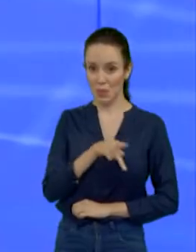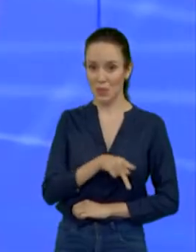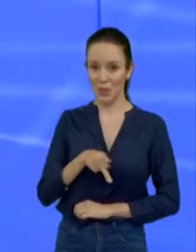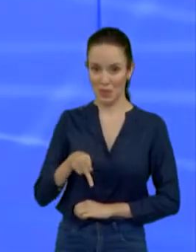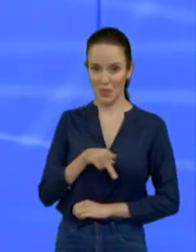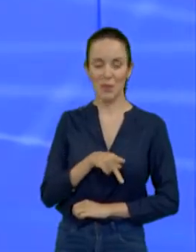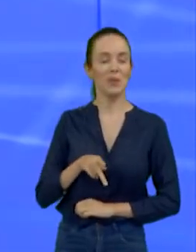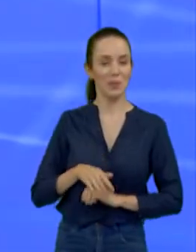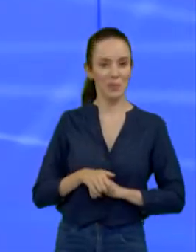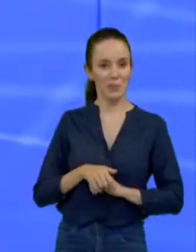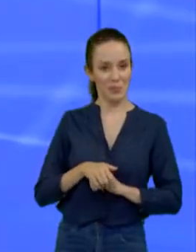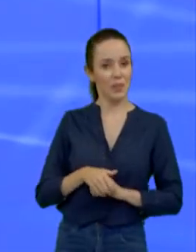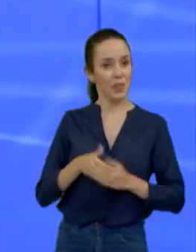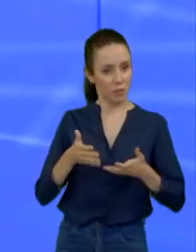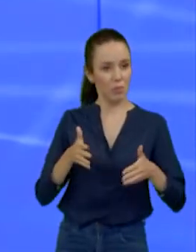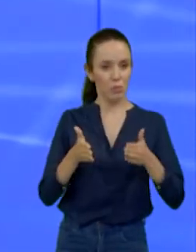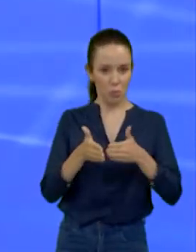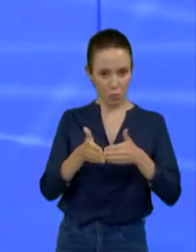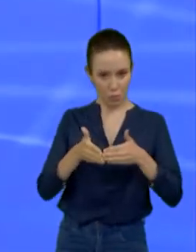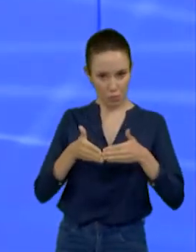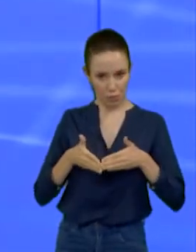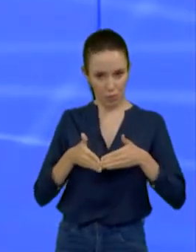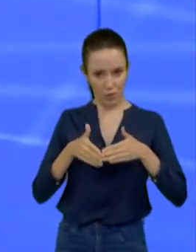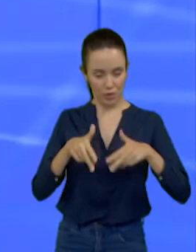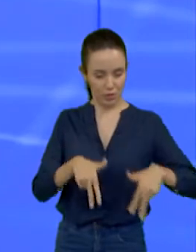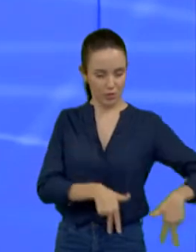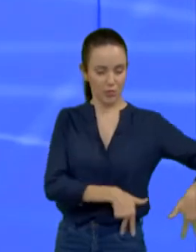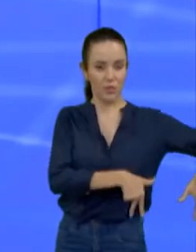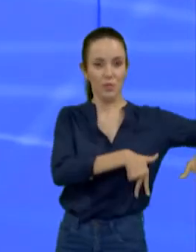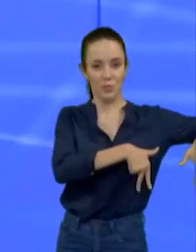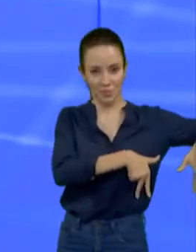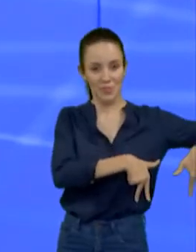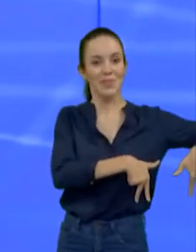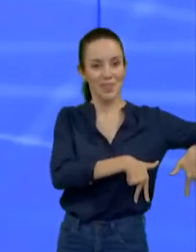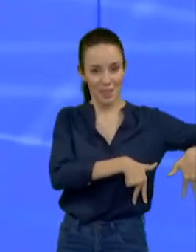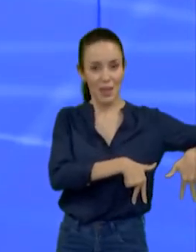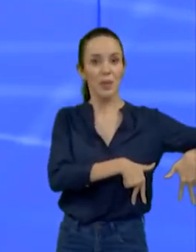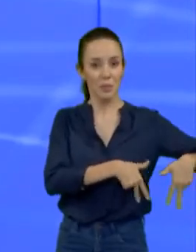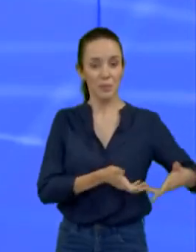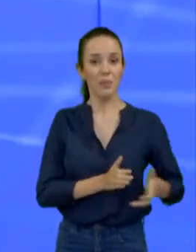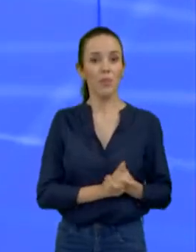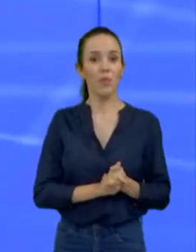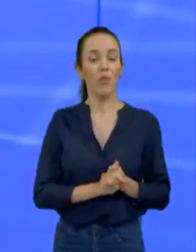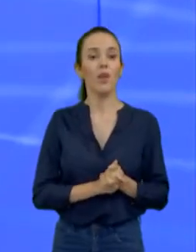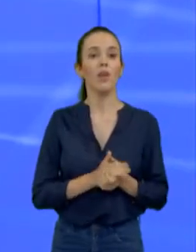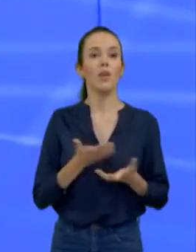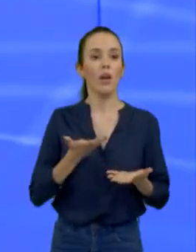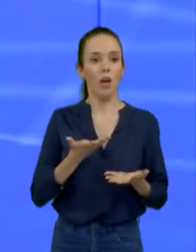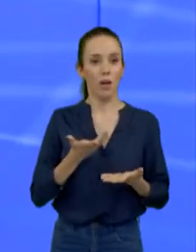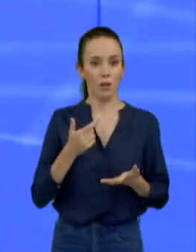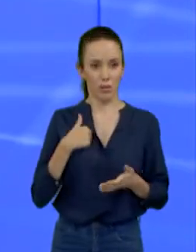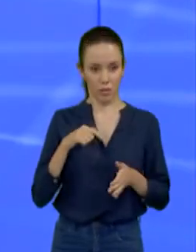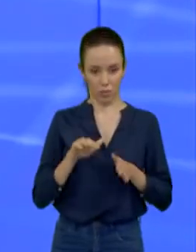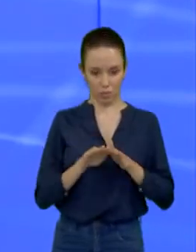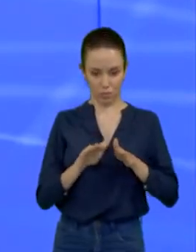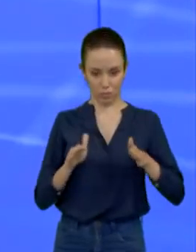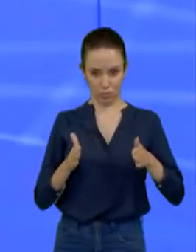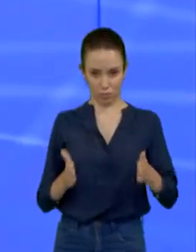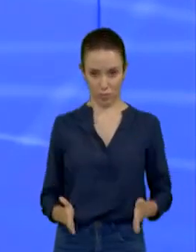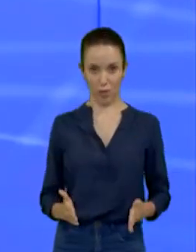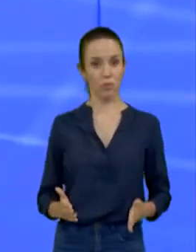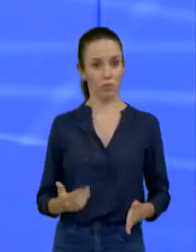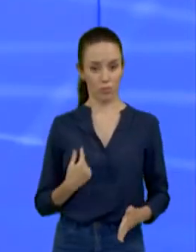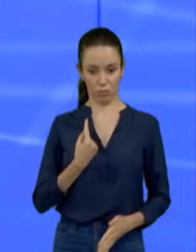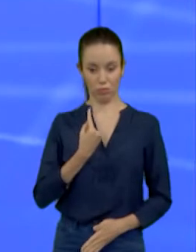favor, se posicionem aqui aos nossos púlpitos do lado esquerdo. Nosso cenário foi montado, além do meu púlpito, com quatro, dois de cada lado,